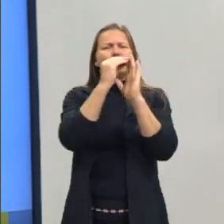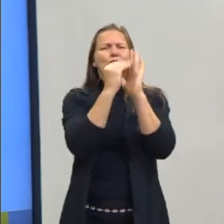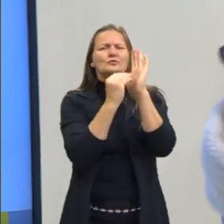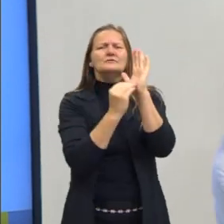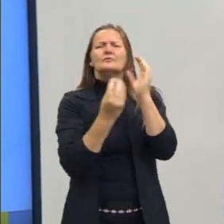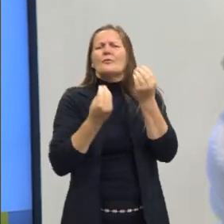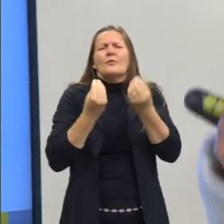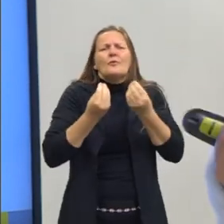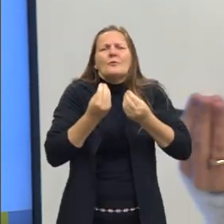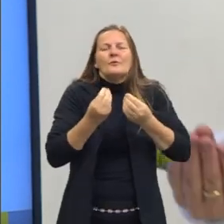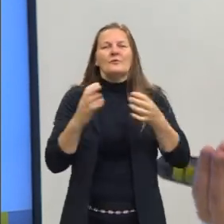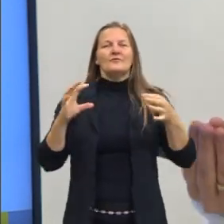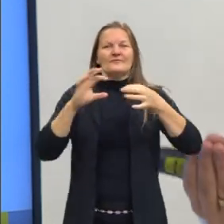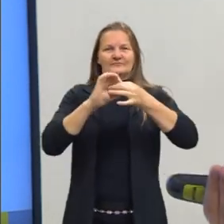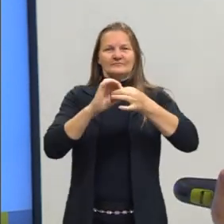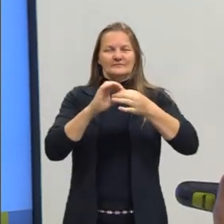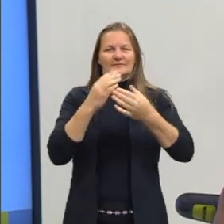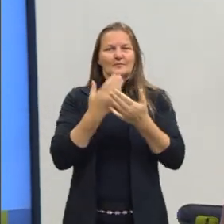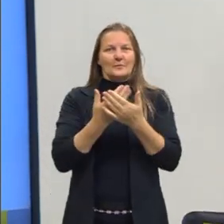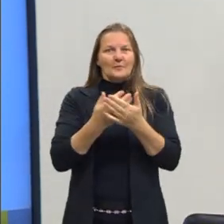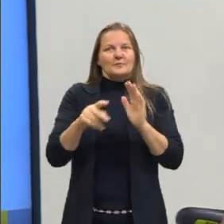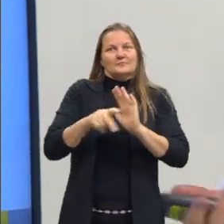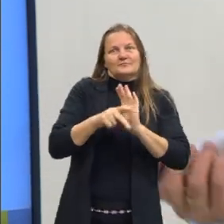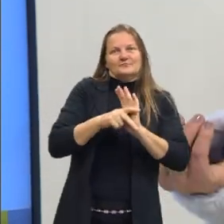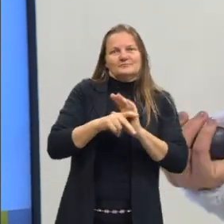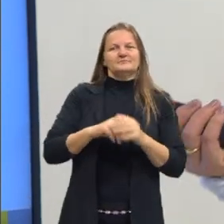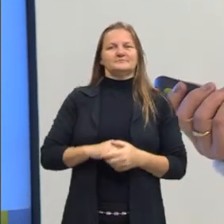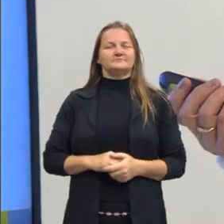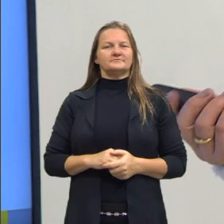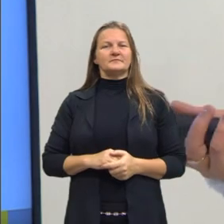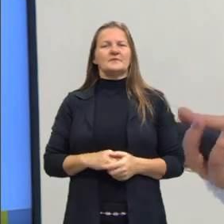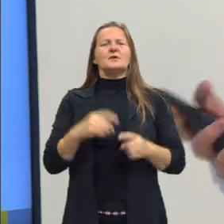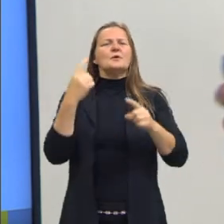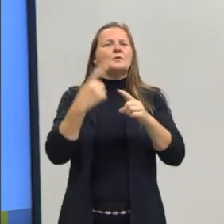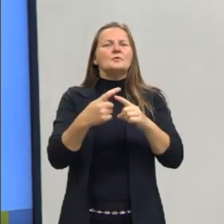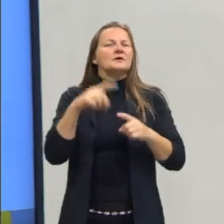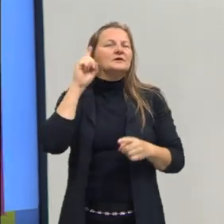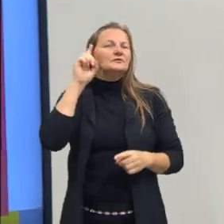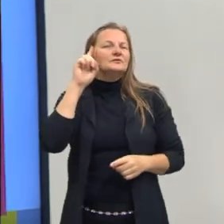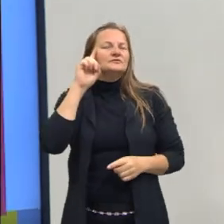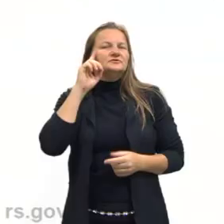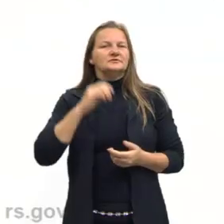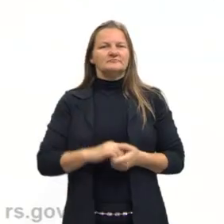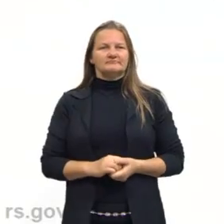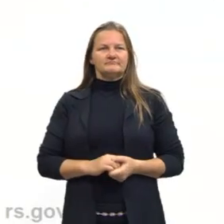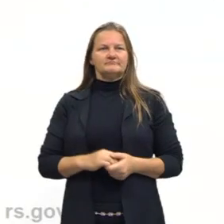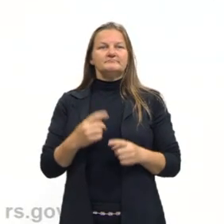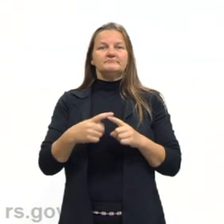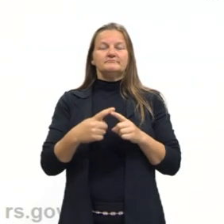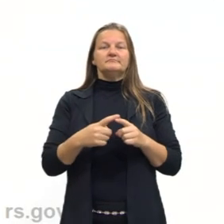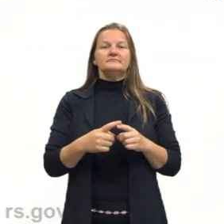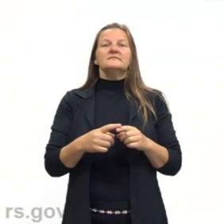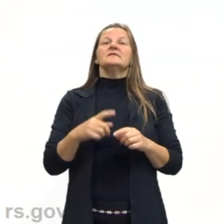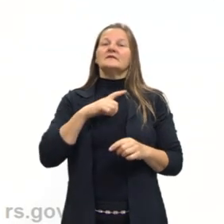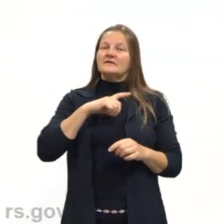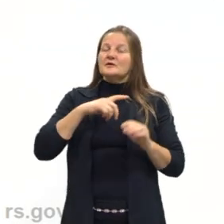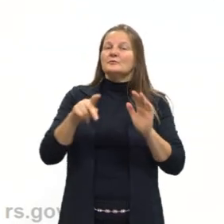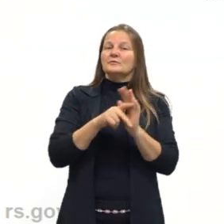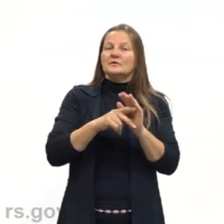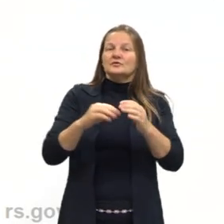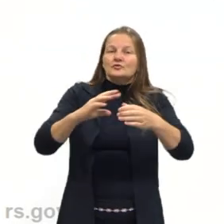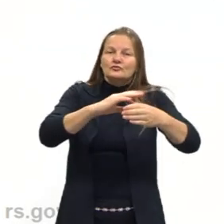não vincula ao conteúdo de propriedades. Por que nosso dia a dia? Porque essas propriedades das